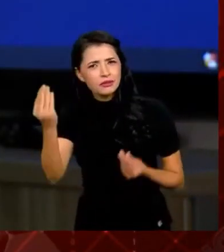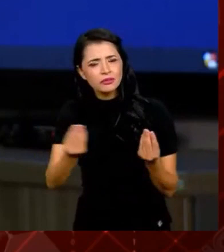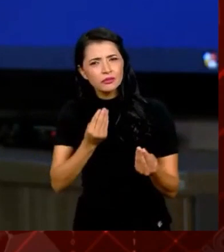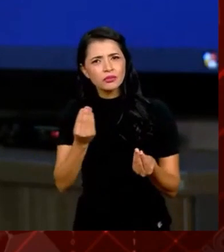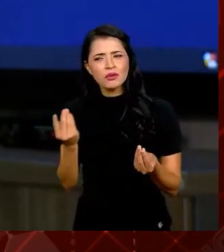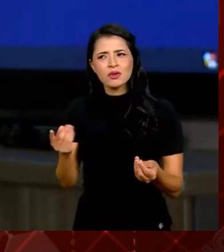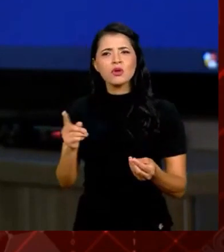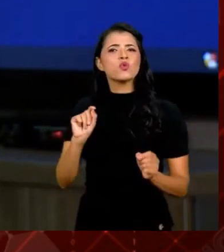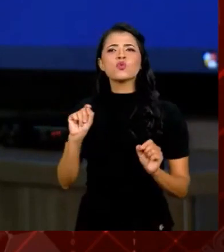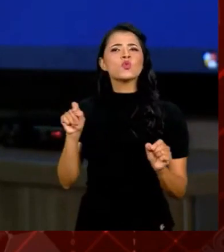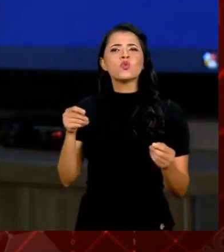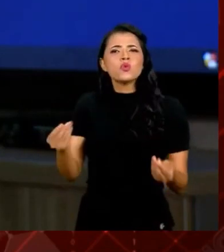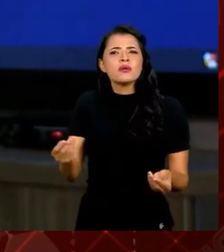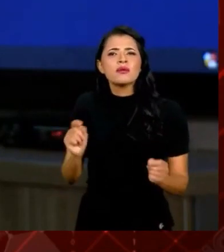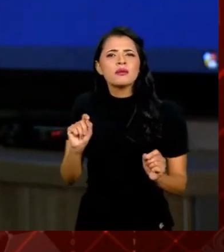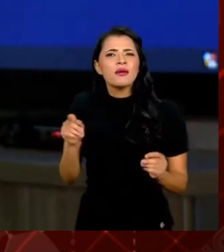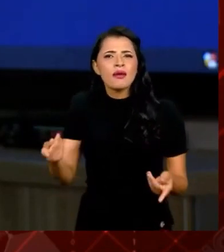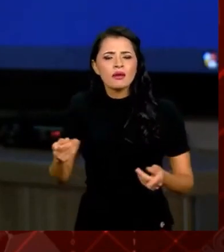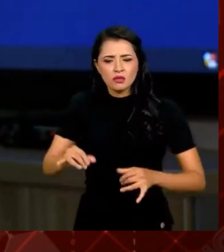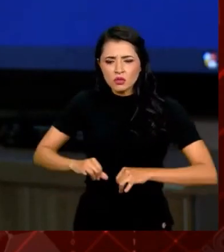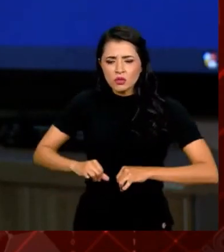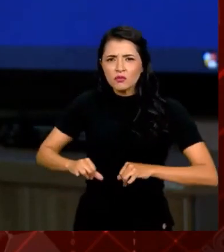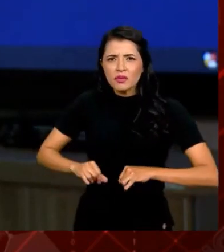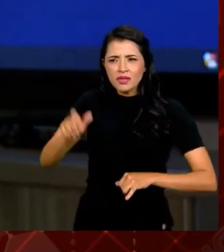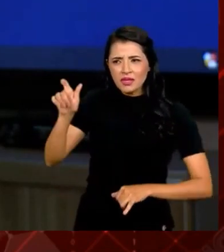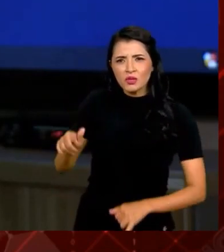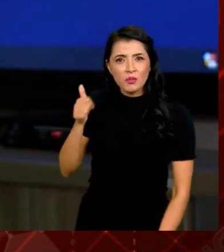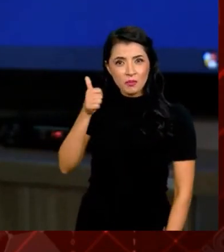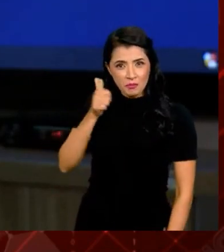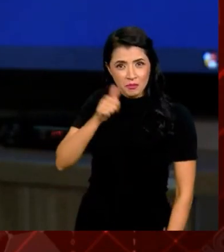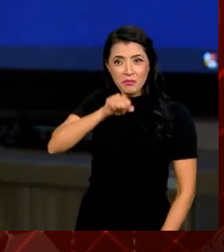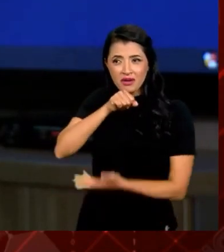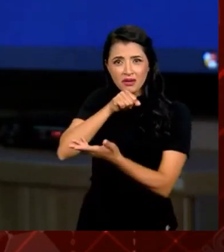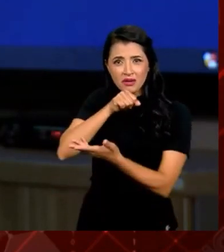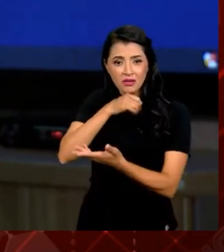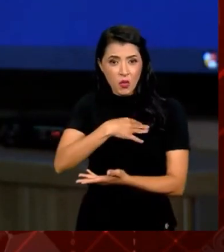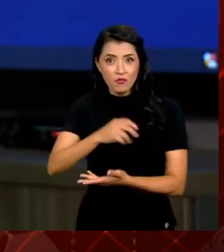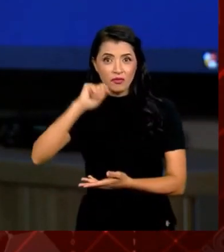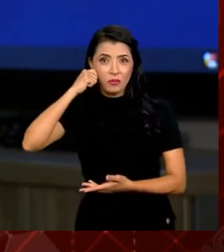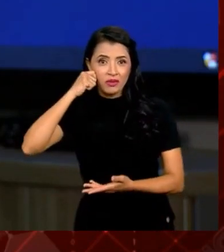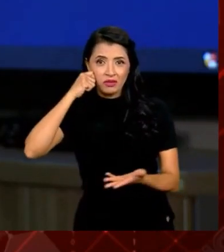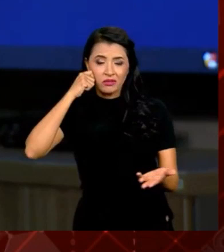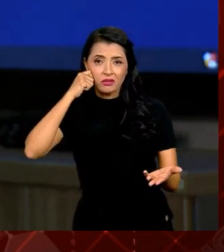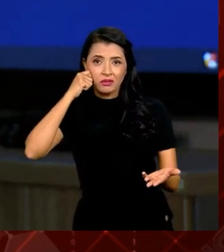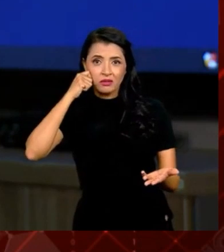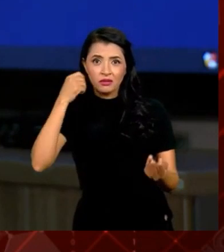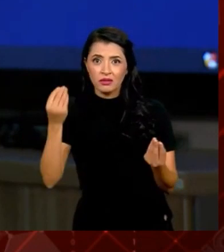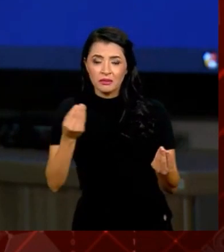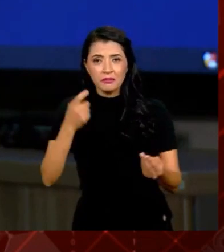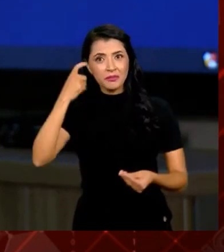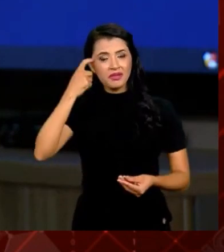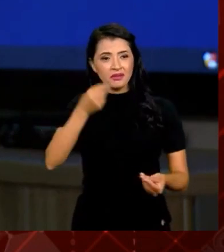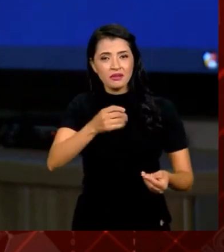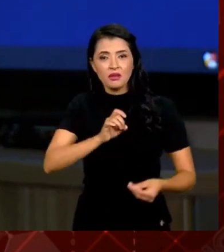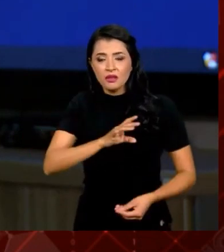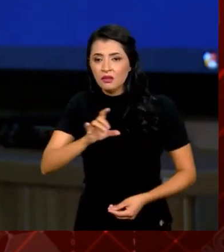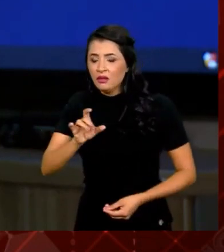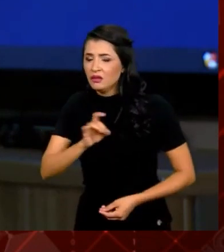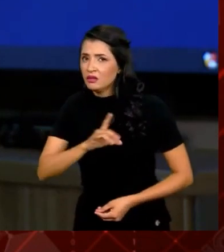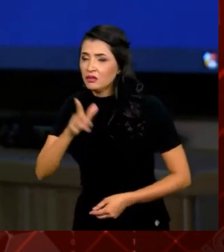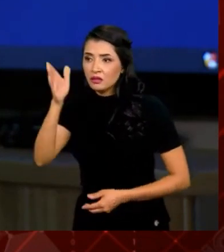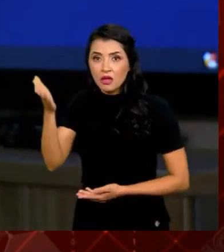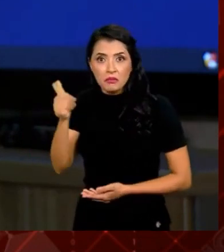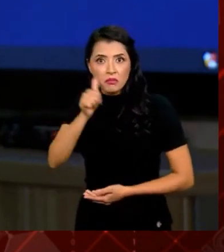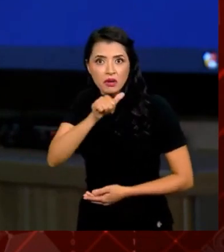Shoa, o que é o sofrimento de uma mãe que tem um filho preto, o medo que essa mãe